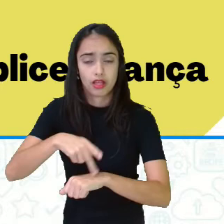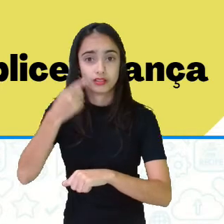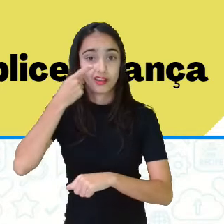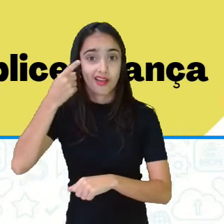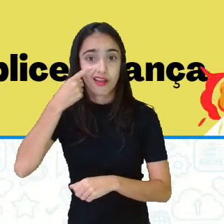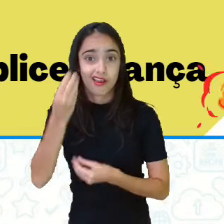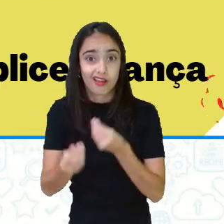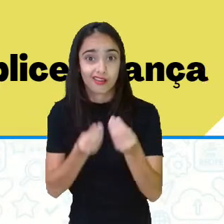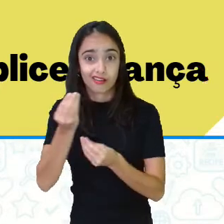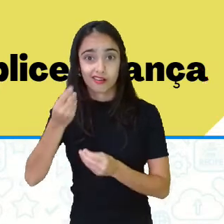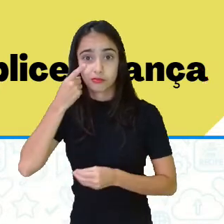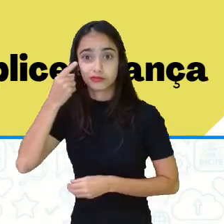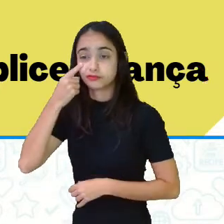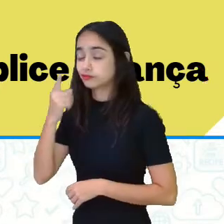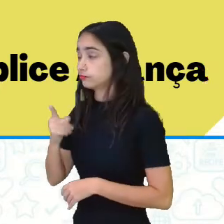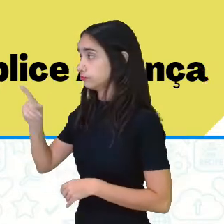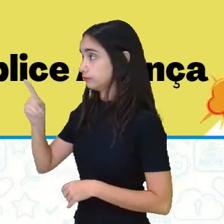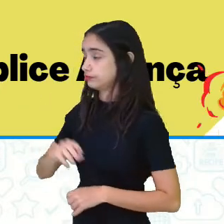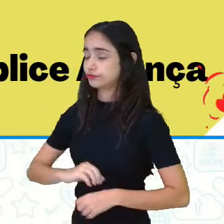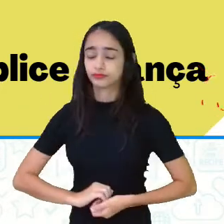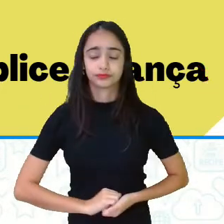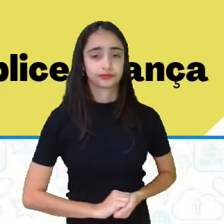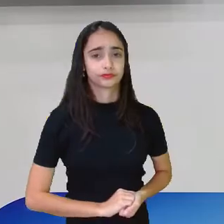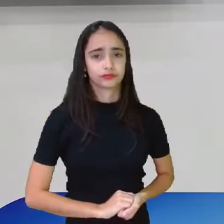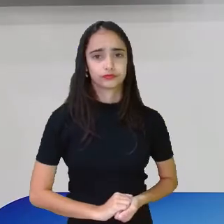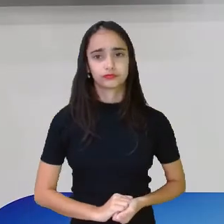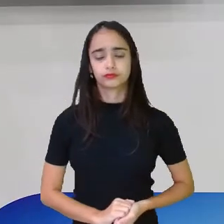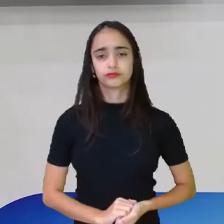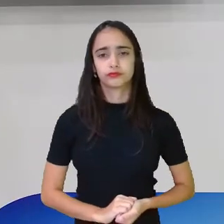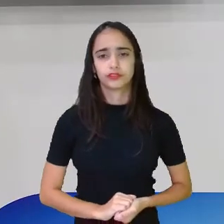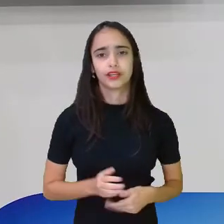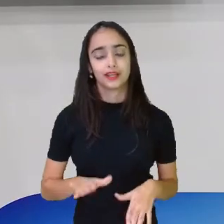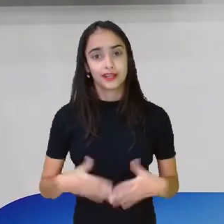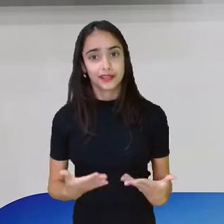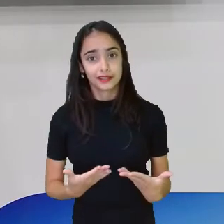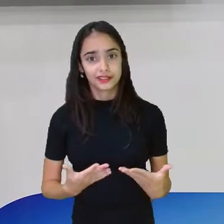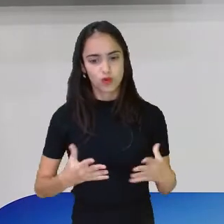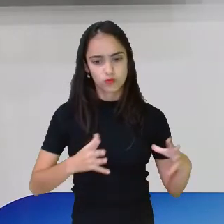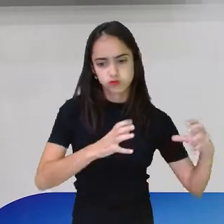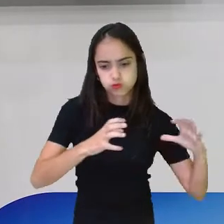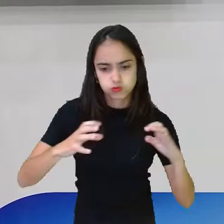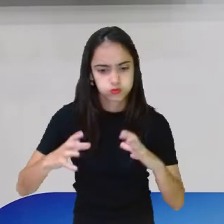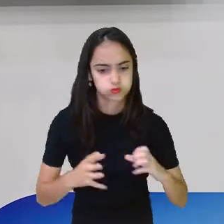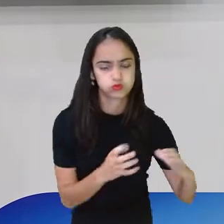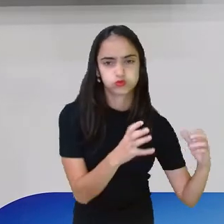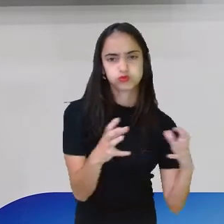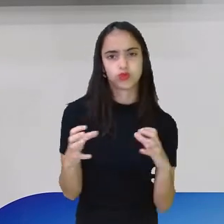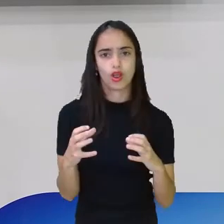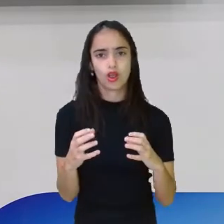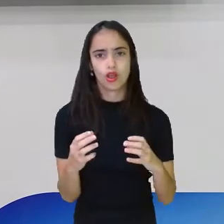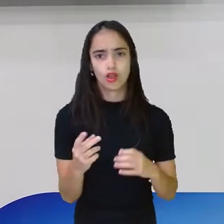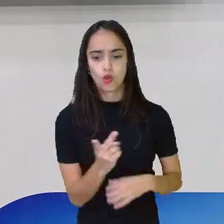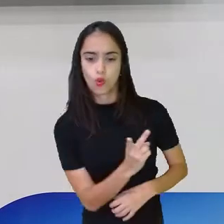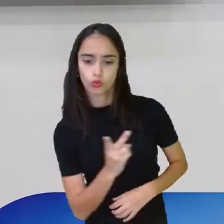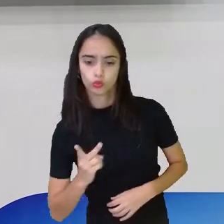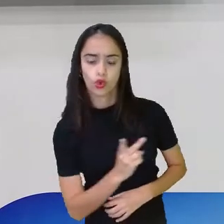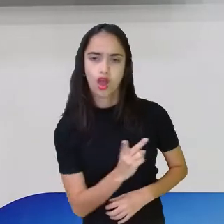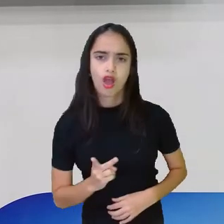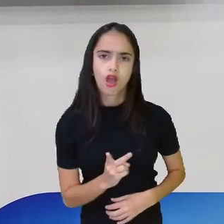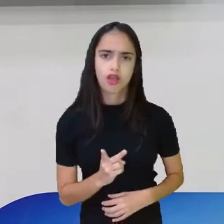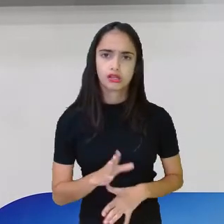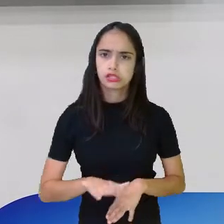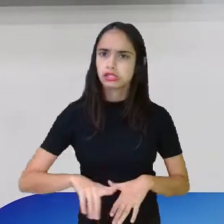eu tenho o Uruguai e eu tenho a Argentina. Então, eles estavam brigando entre si. E teve